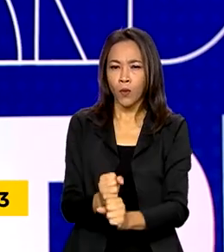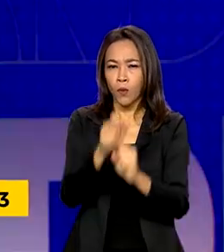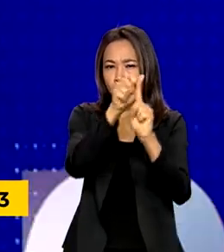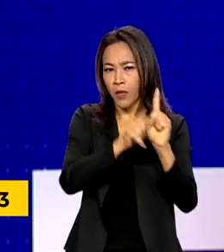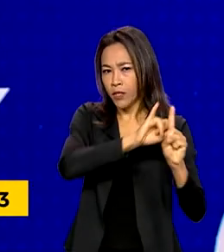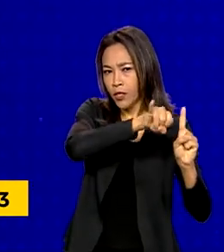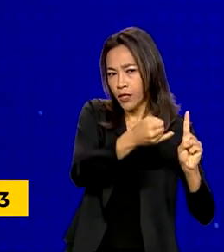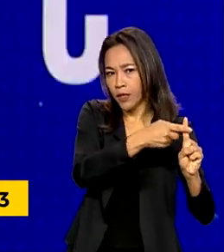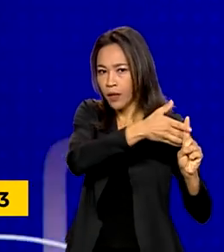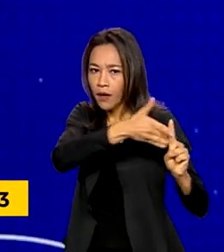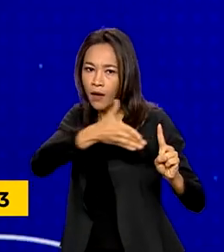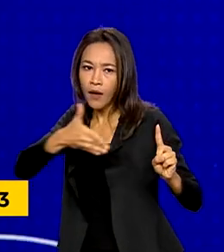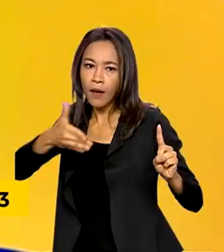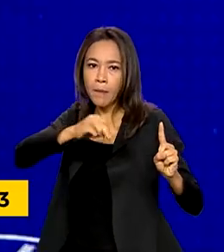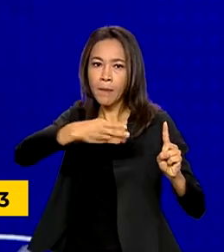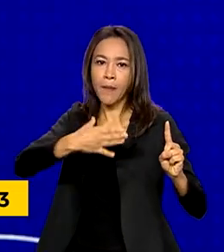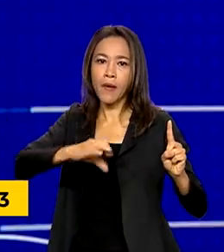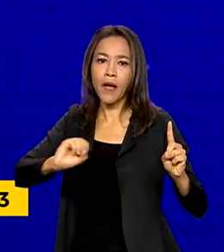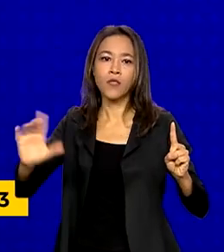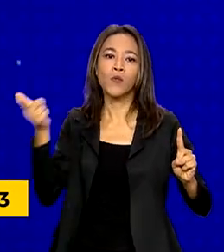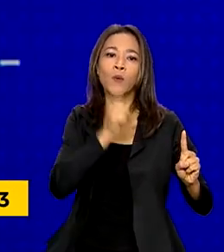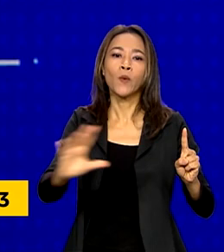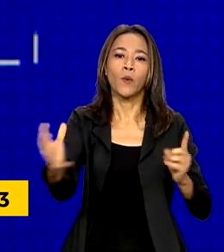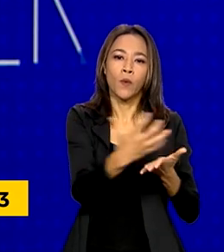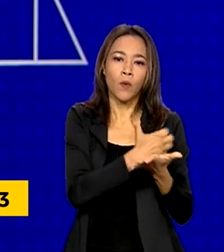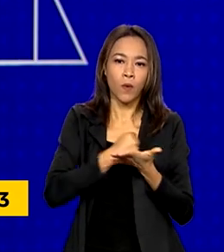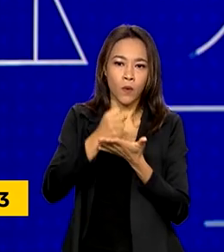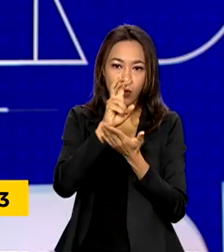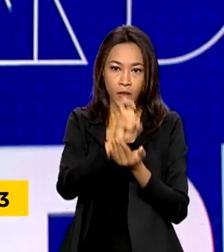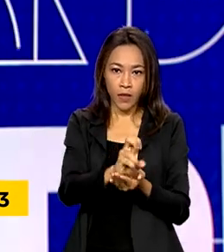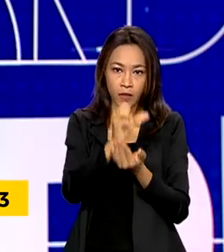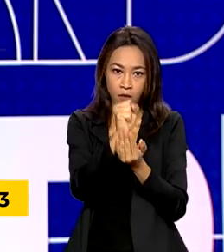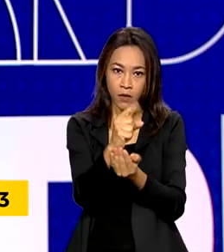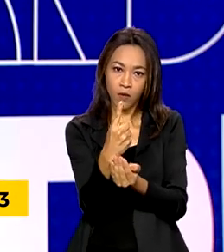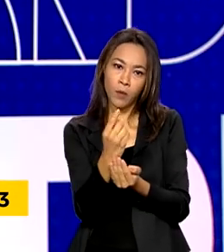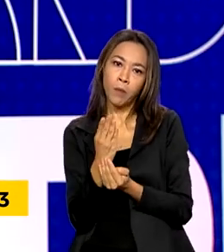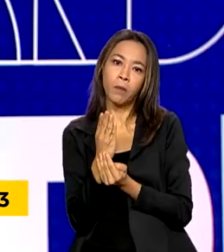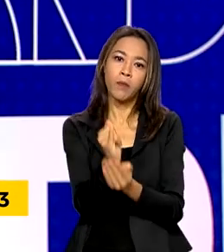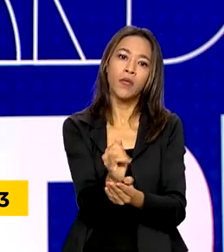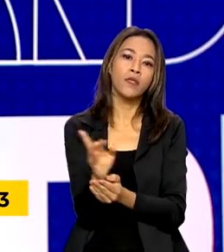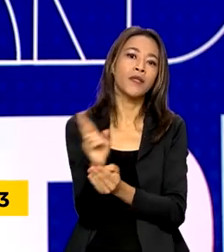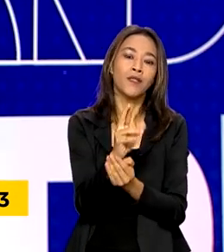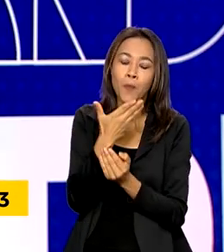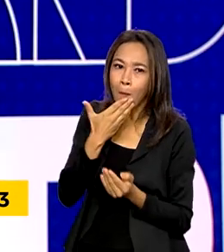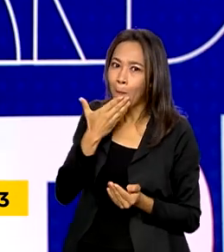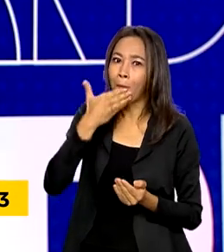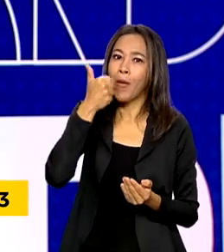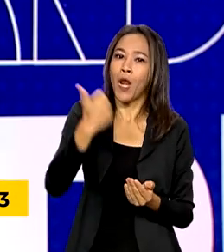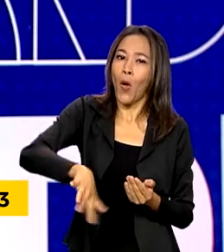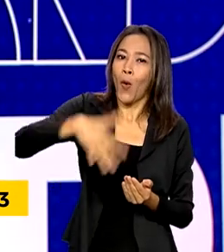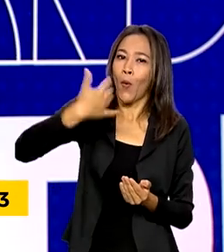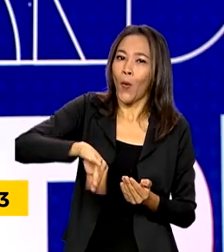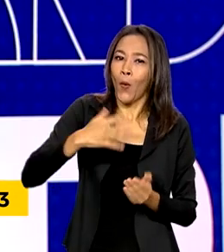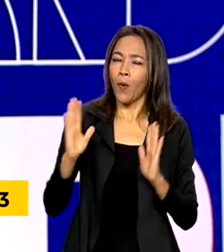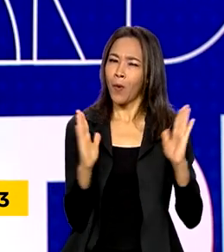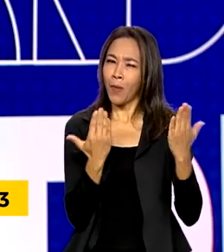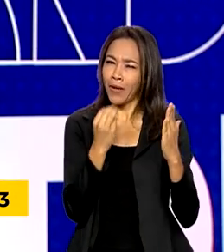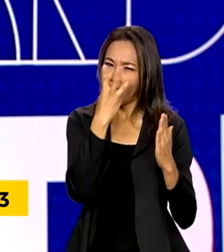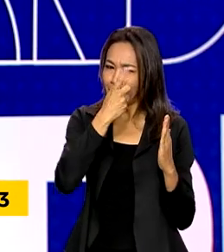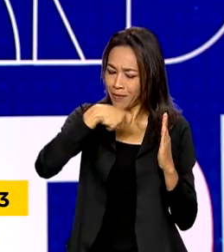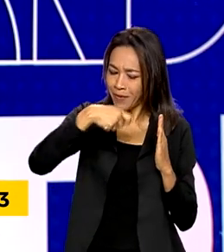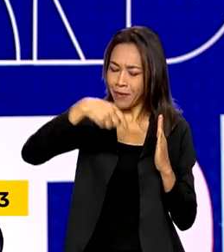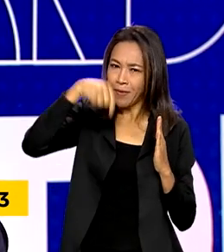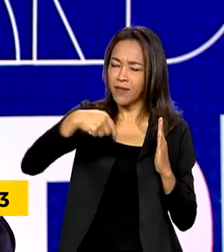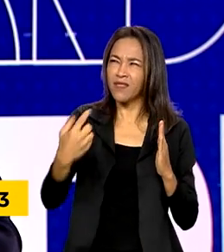março, a arrecadação alcançou mais de R$ 581 bilhões, o melhor desempenho para os três primeiros meses do ano,